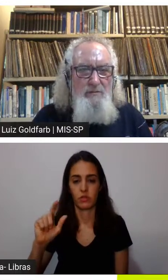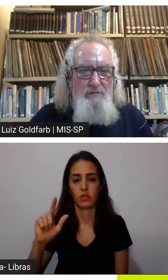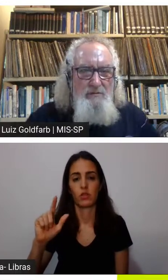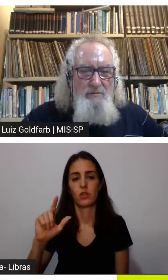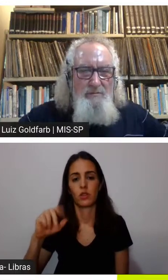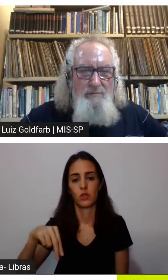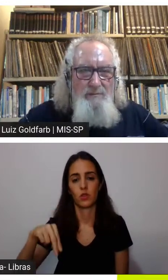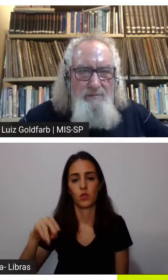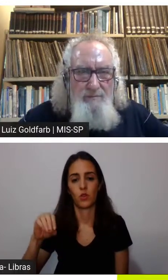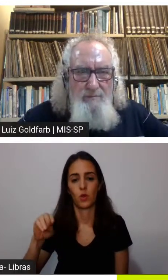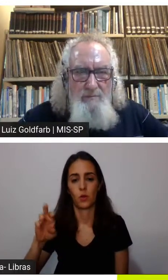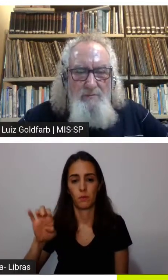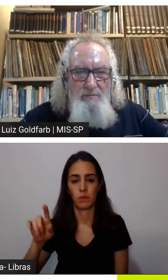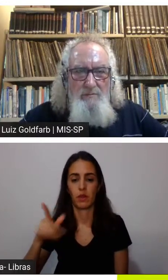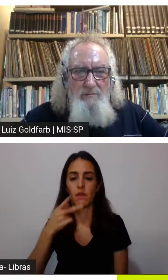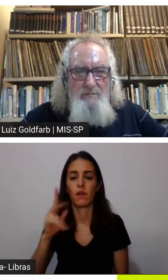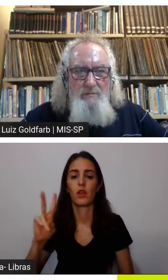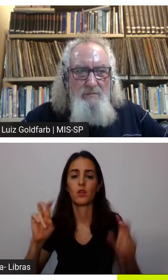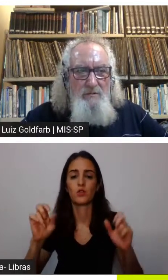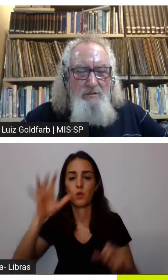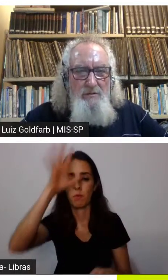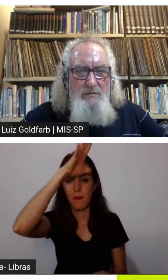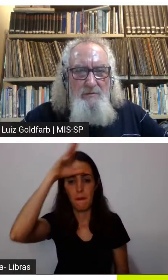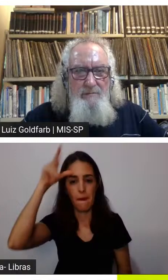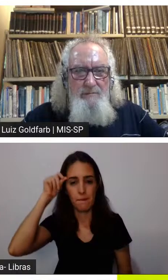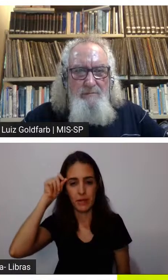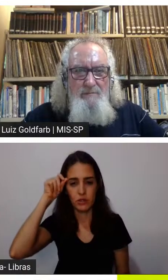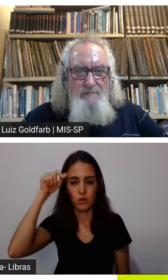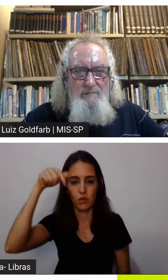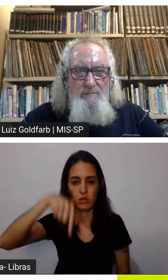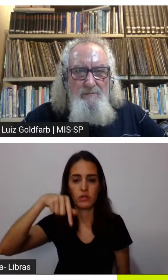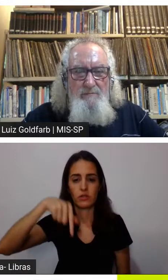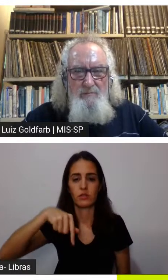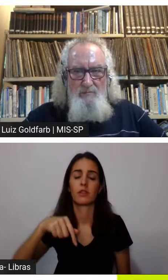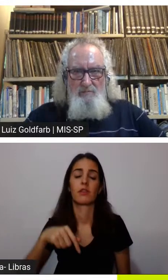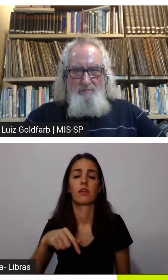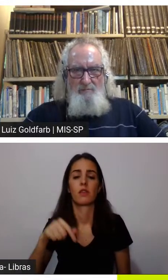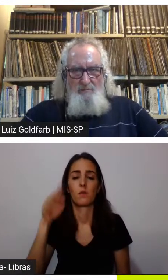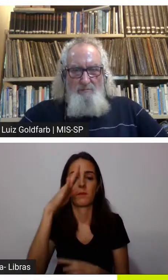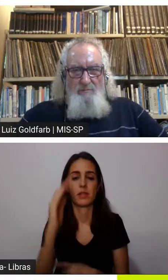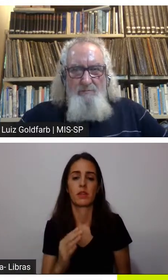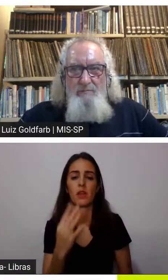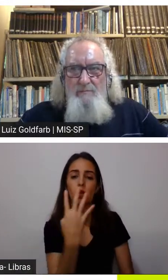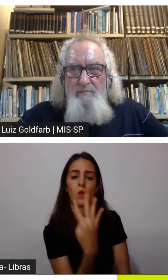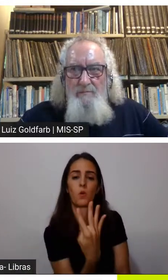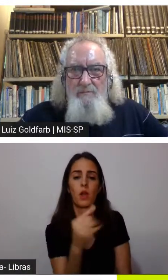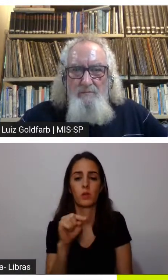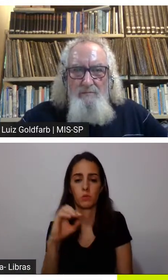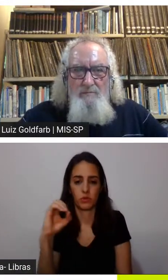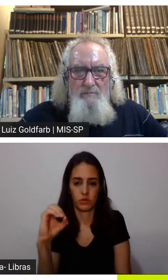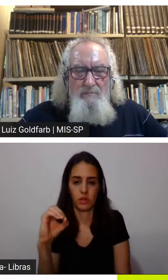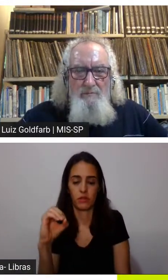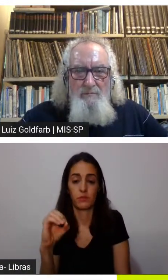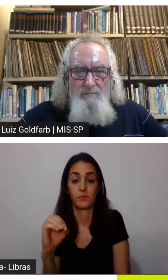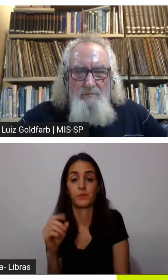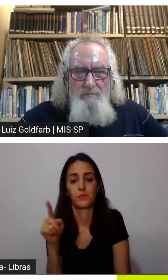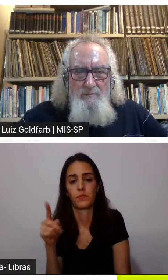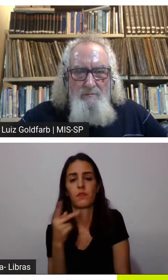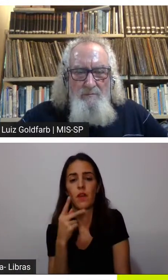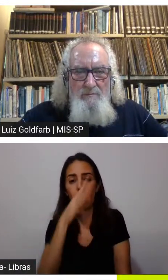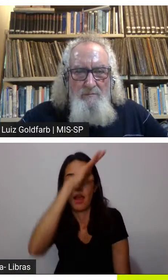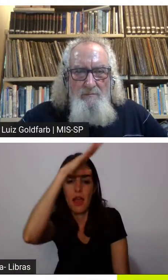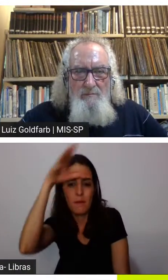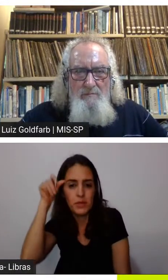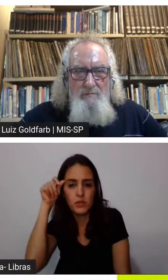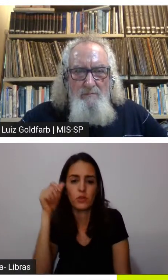Amazônia e ele cunhou se não me engano foi que cunhou o termo de Amazônia 4.0 né que eu lembro de uma fala dele que ele